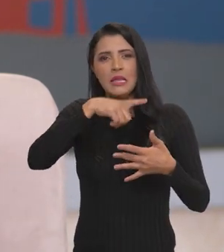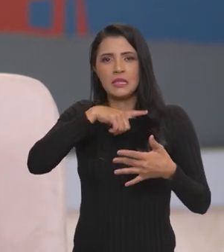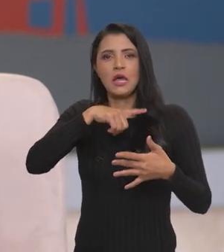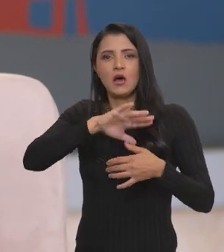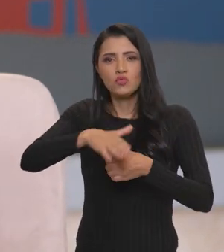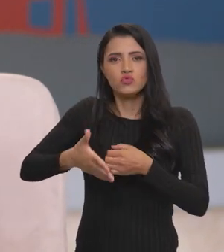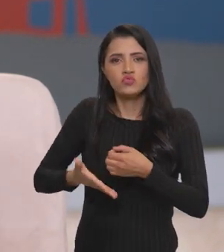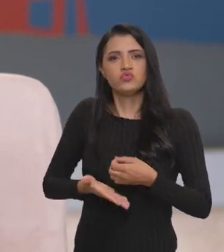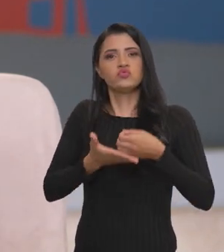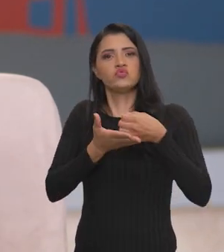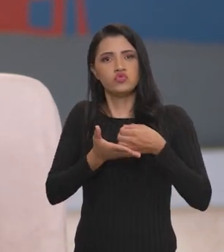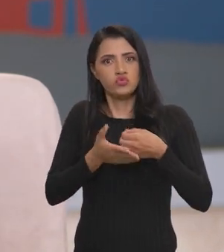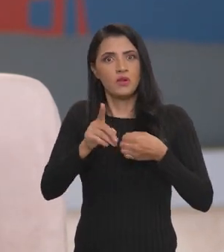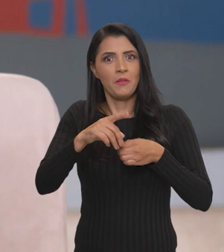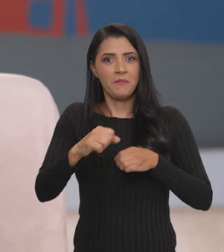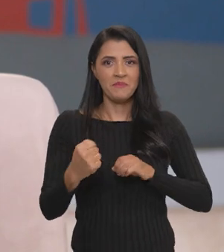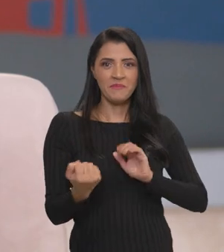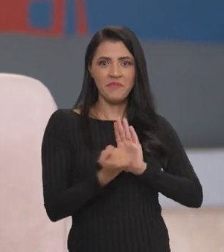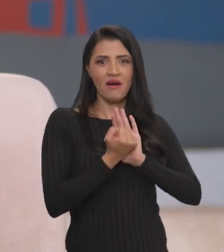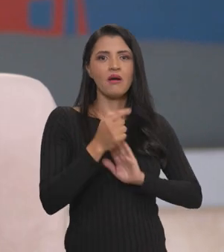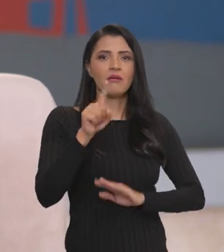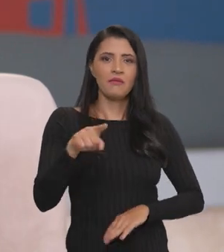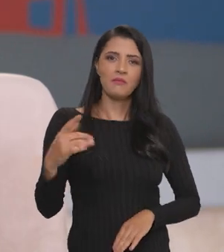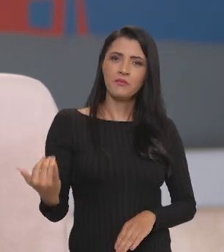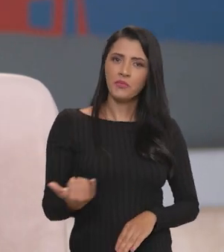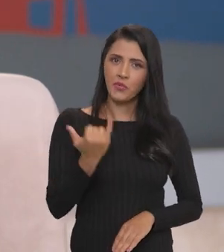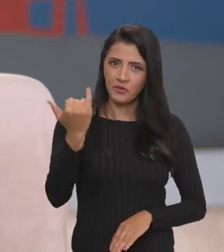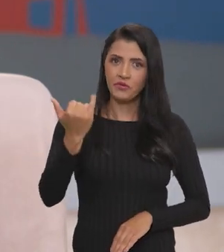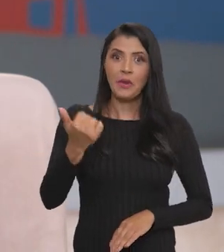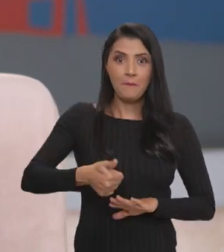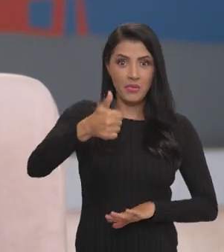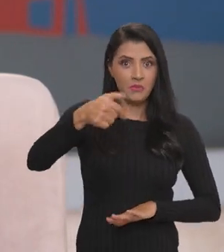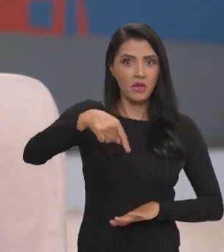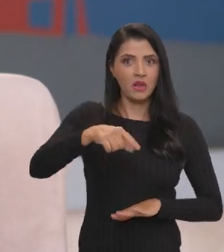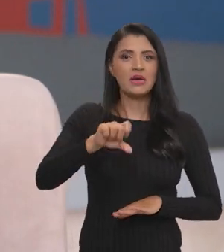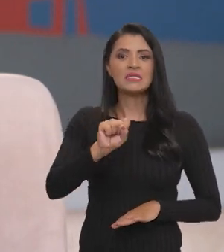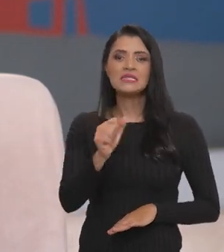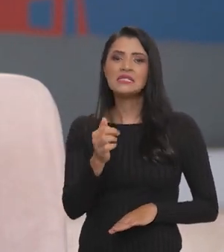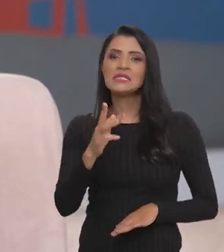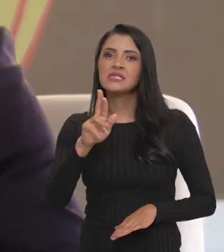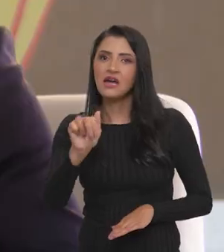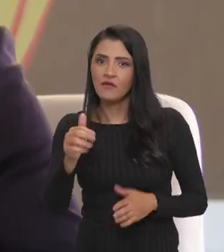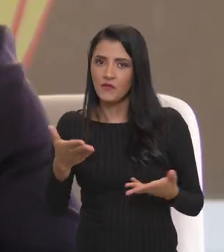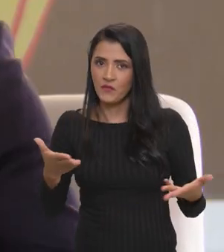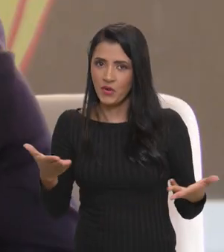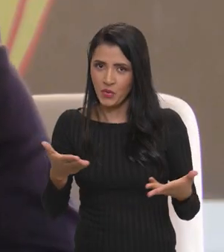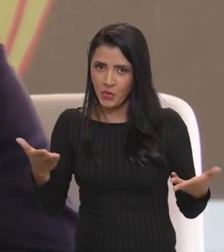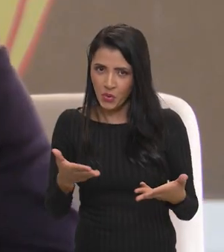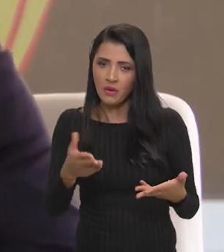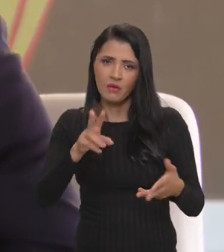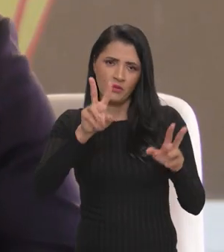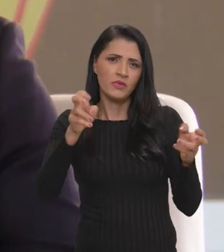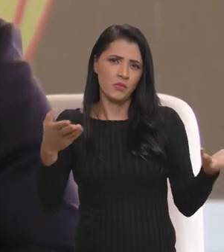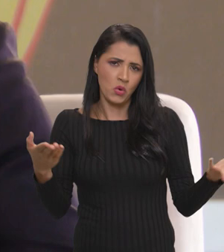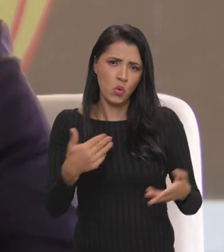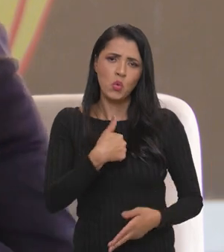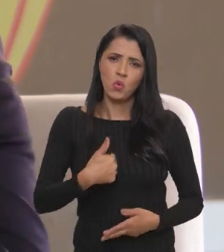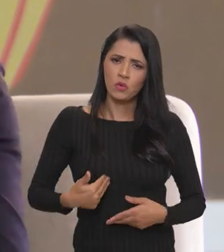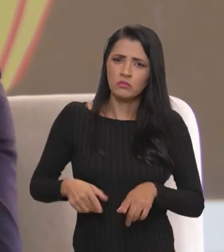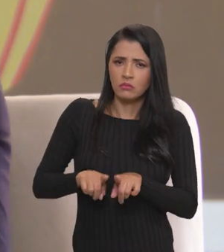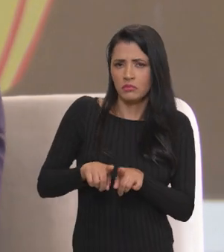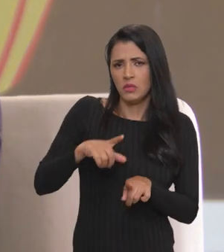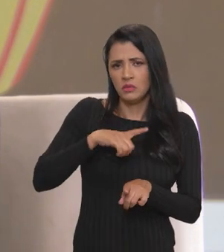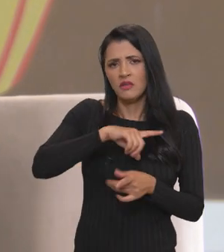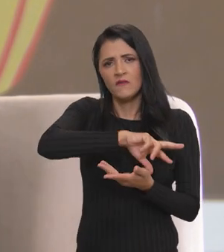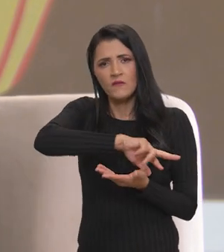sustentabilidade, que isso foi uma marca muito importante já dessa primeira safra. Que é um tema extremamente atual, o